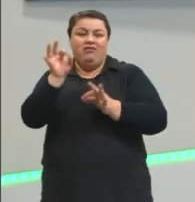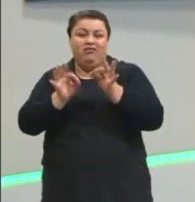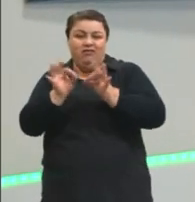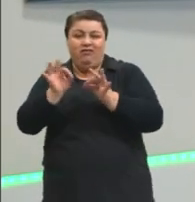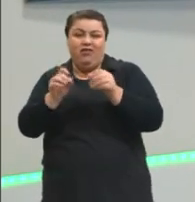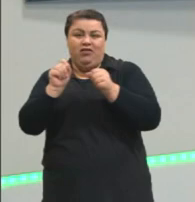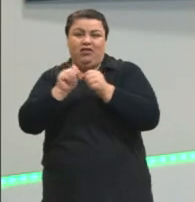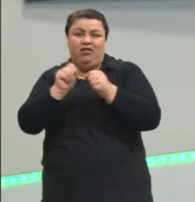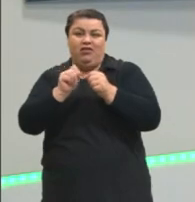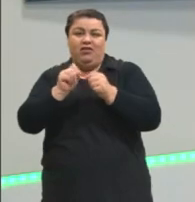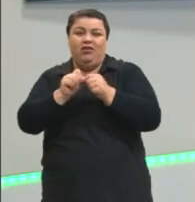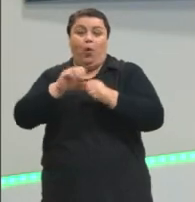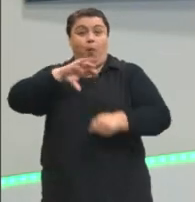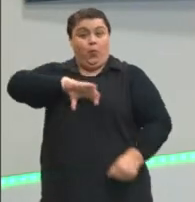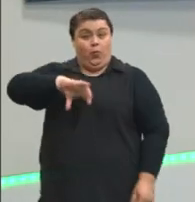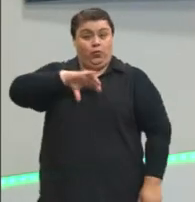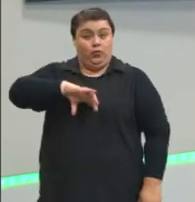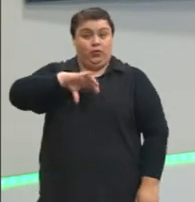portuguesa.